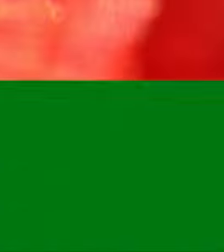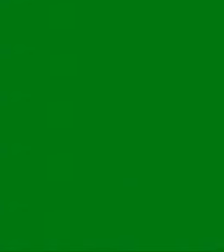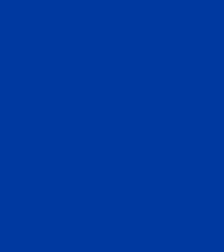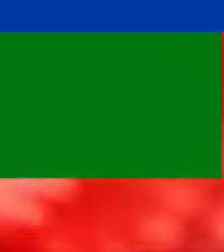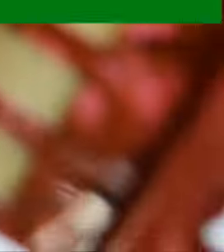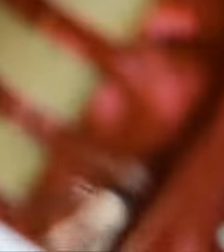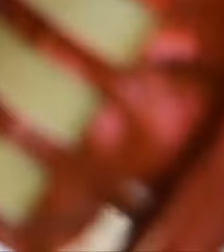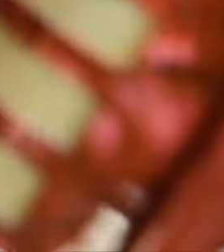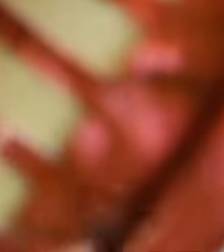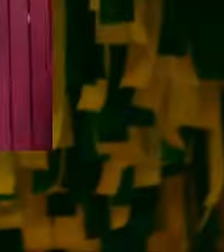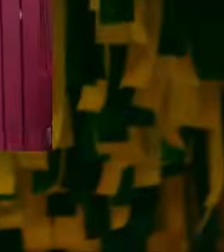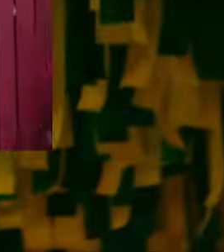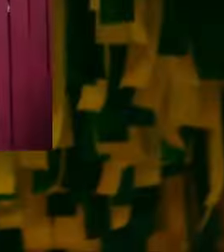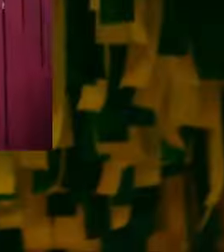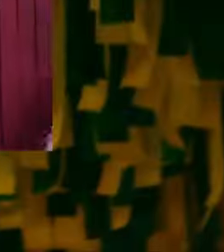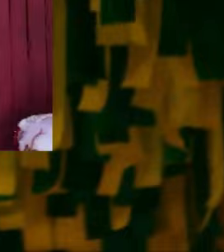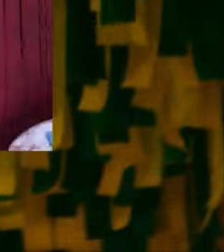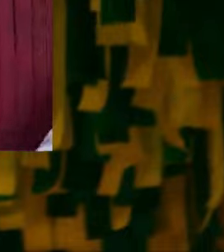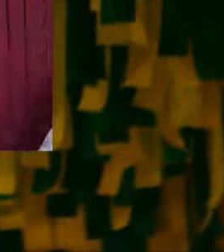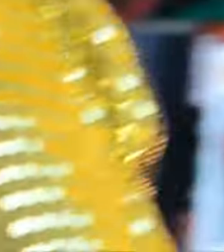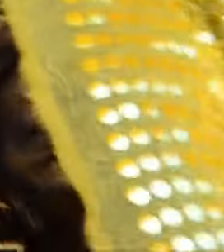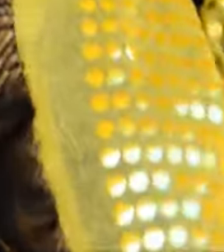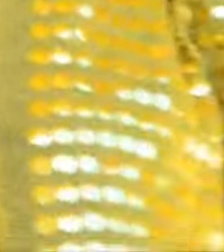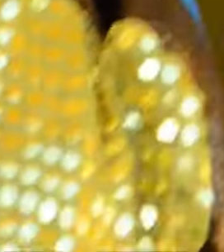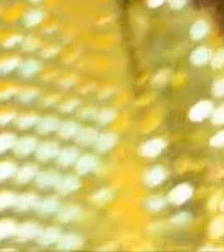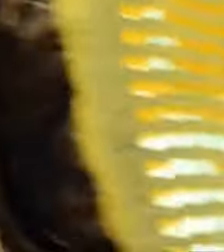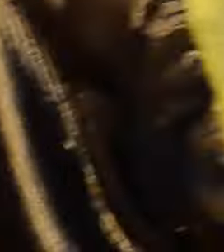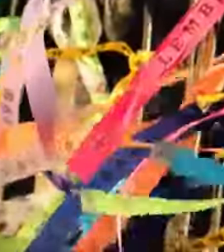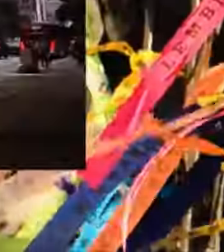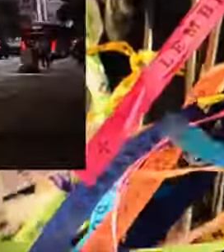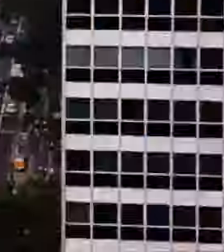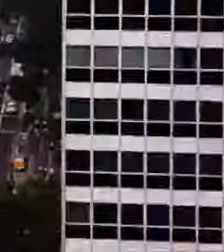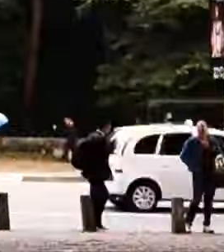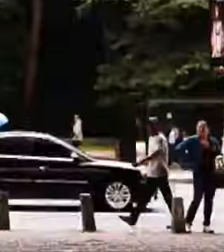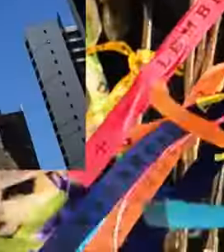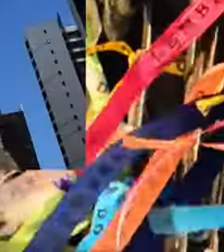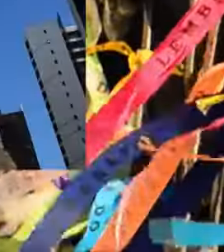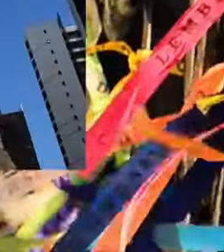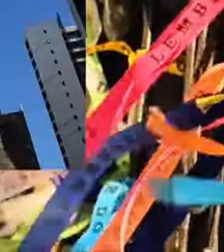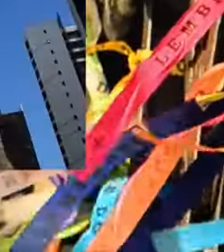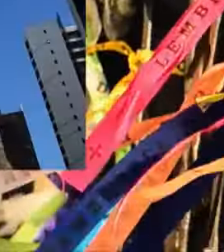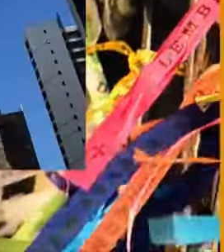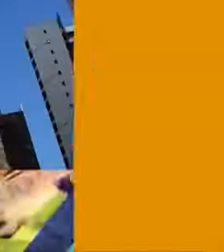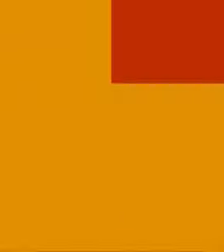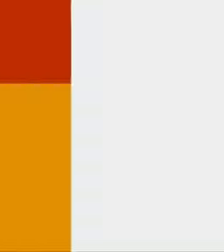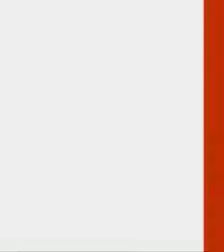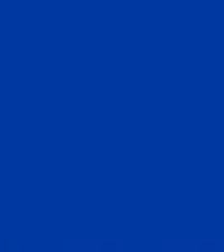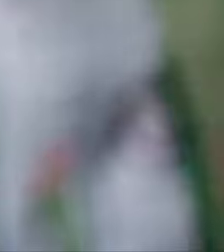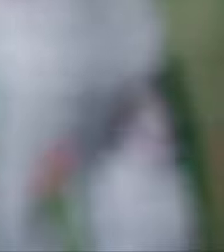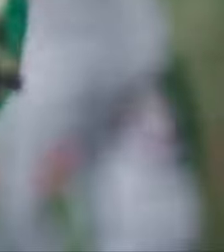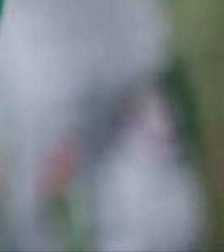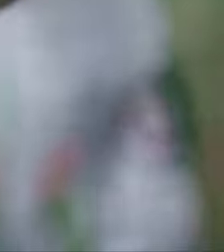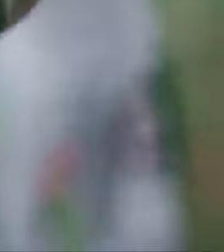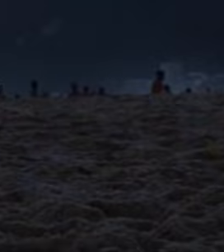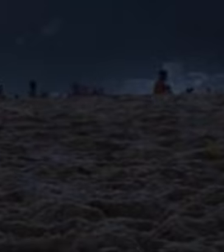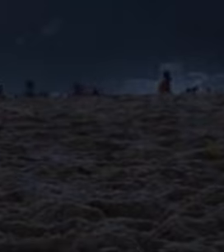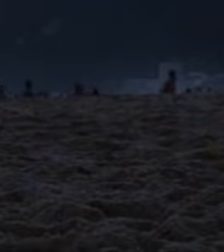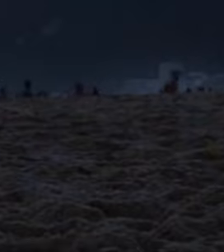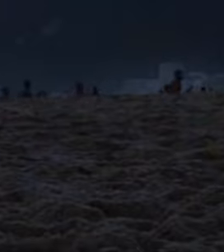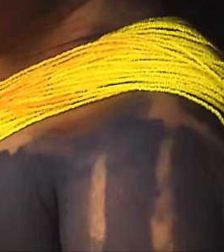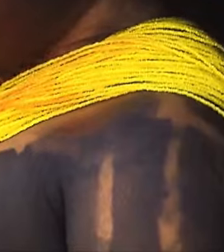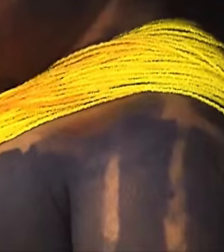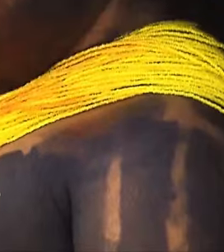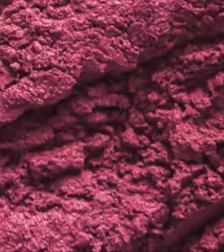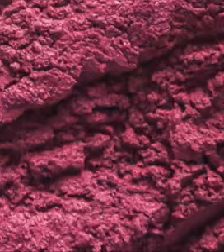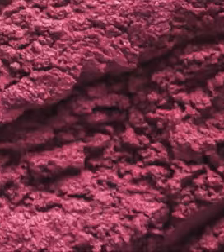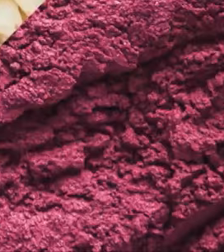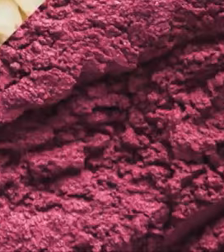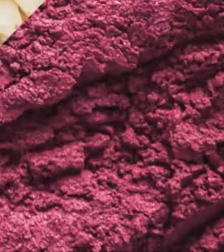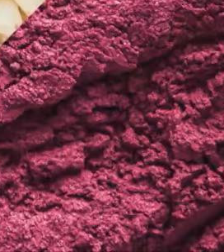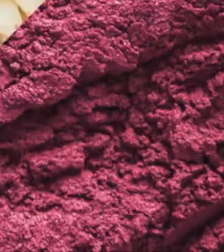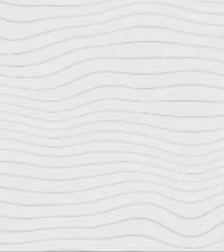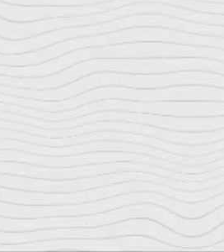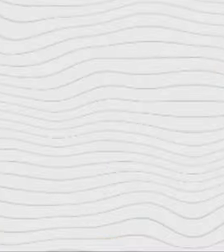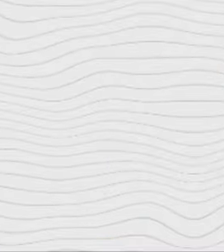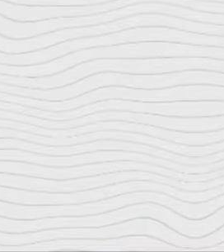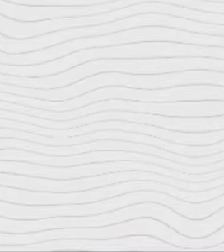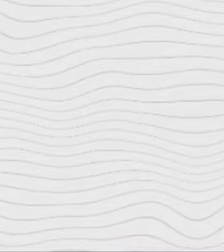leva